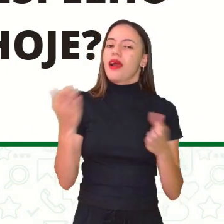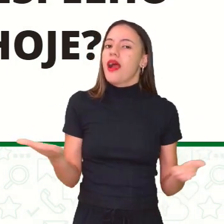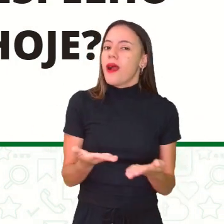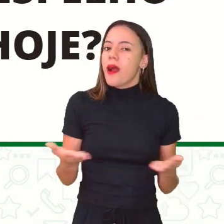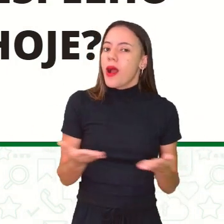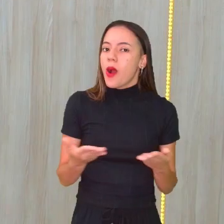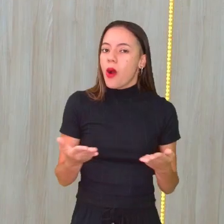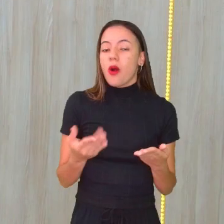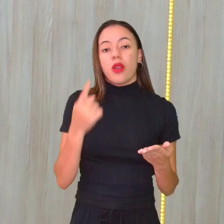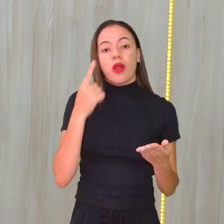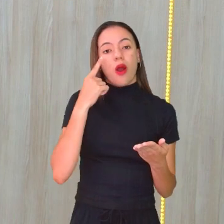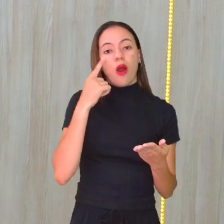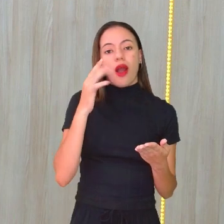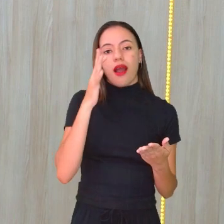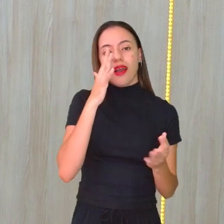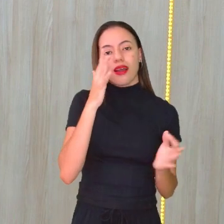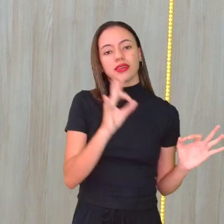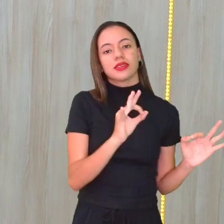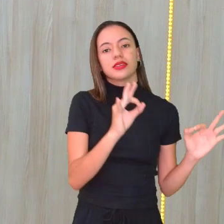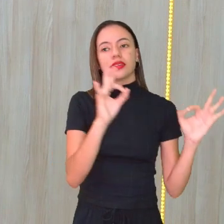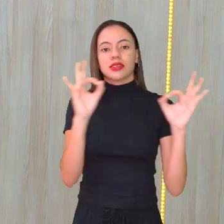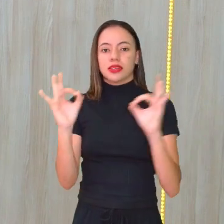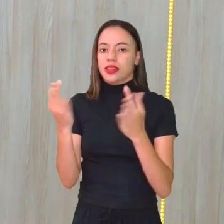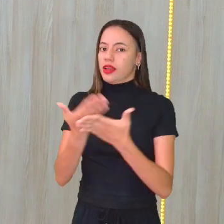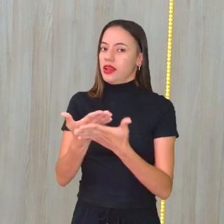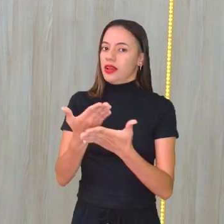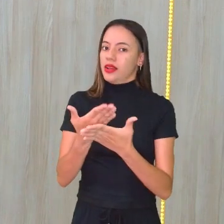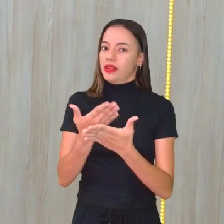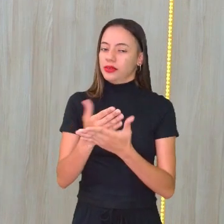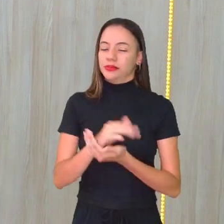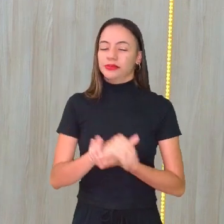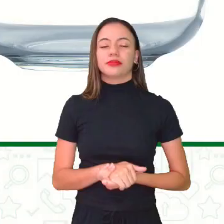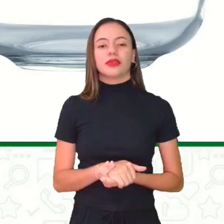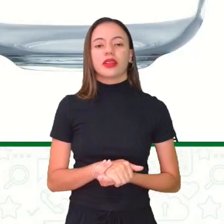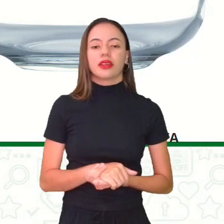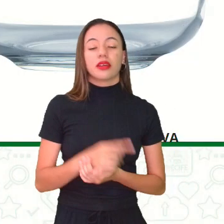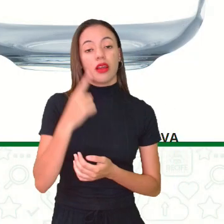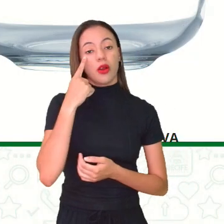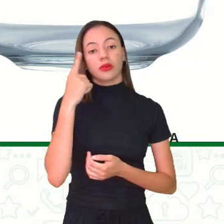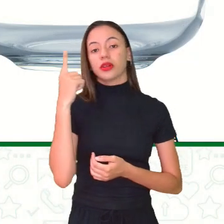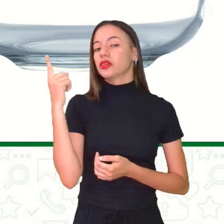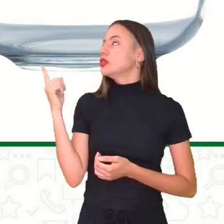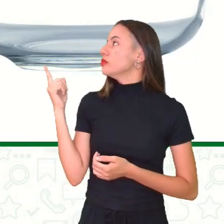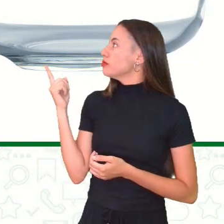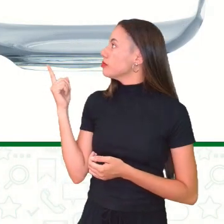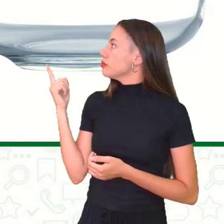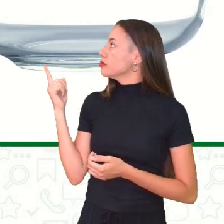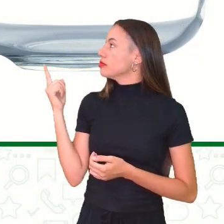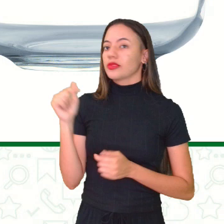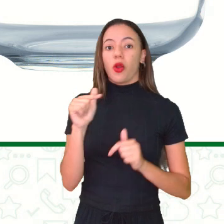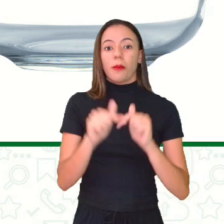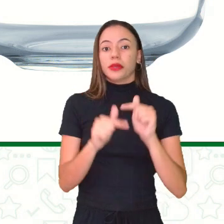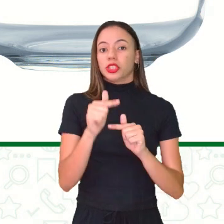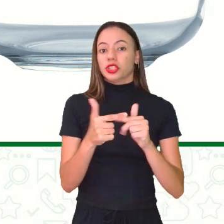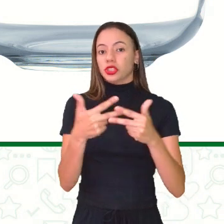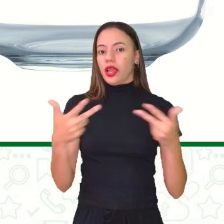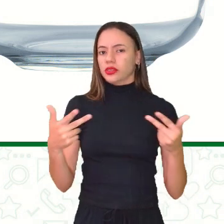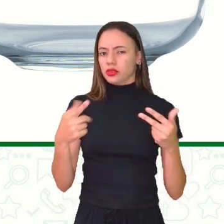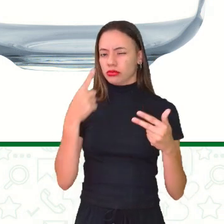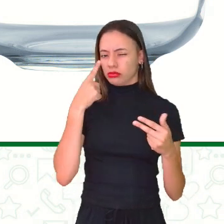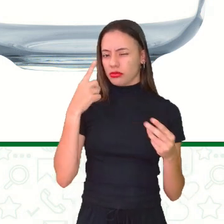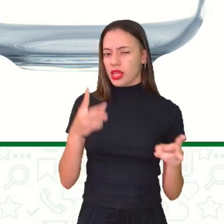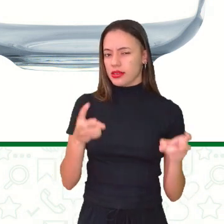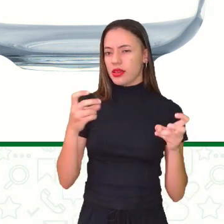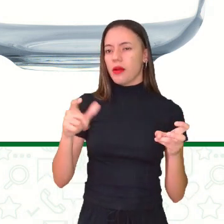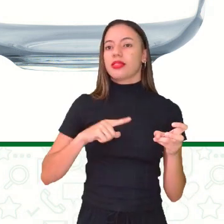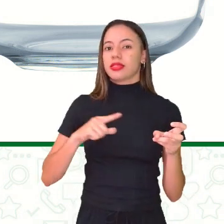acompanhando a nossa aula, né? Continuidade. Observe aí estes objetos. Vocês estão vendo que